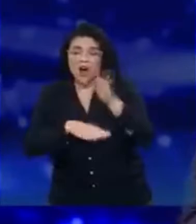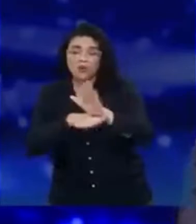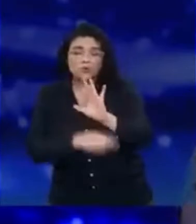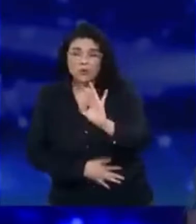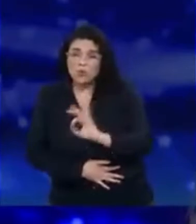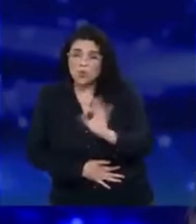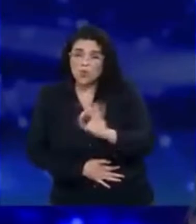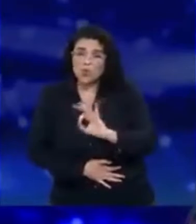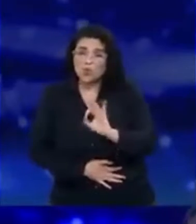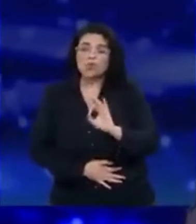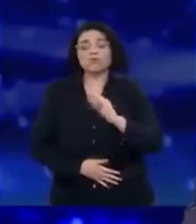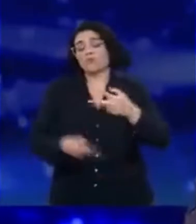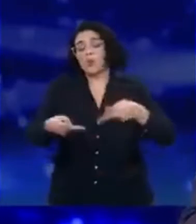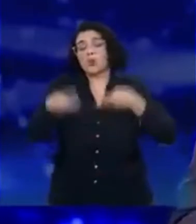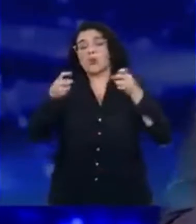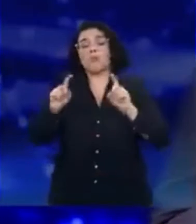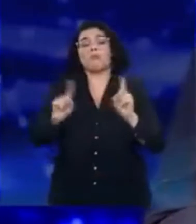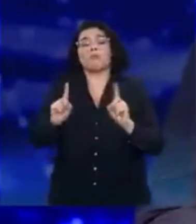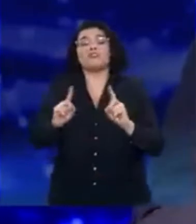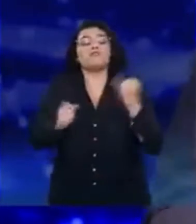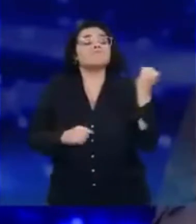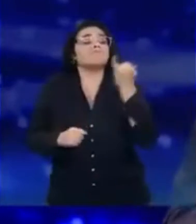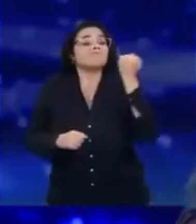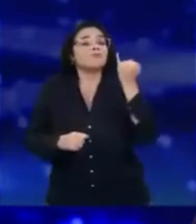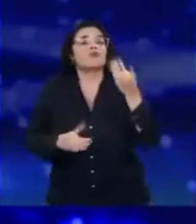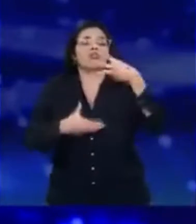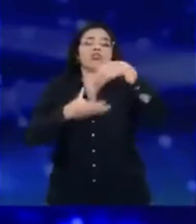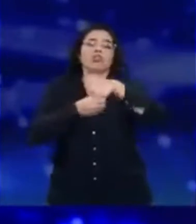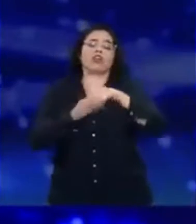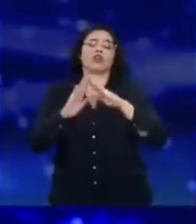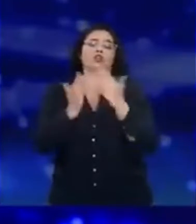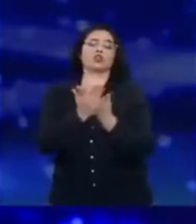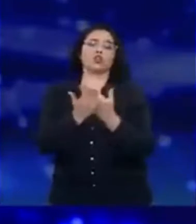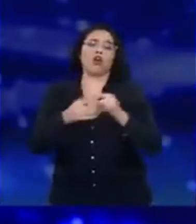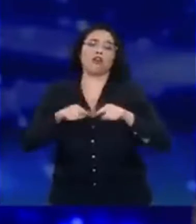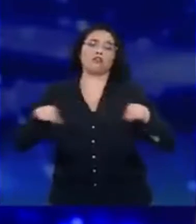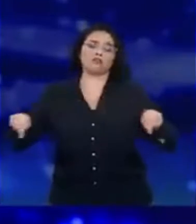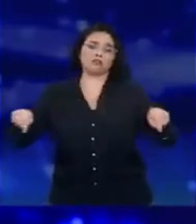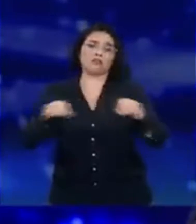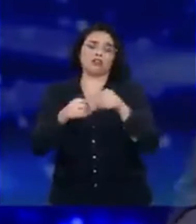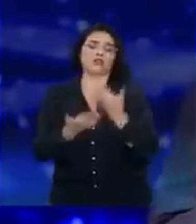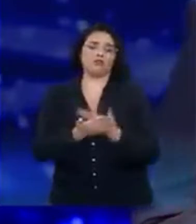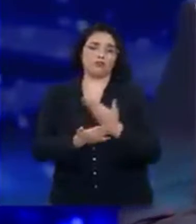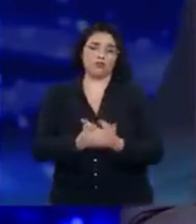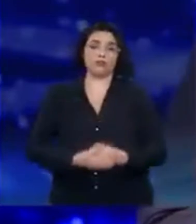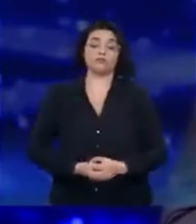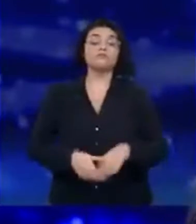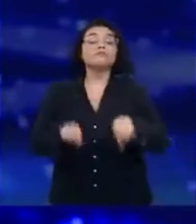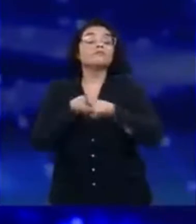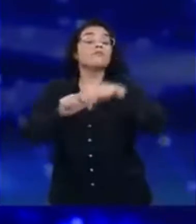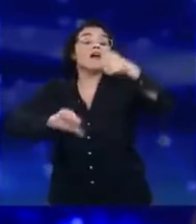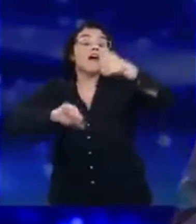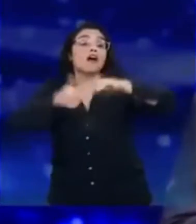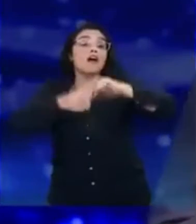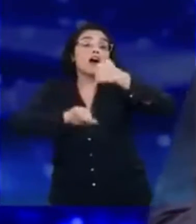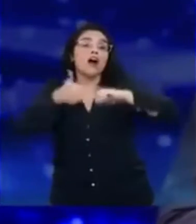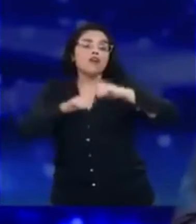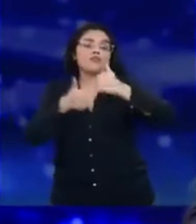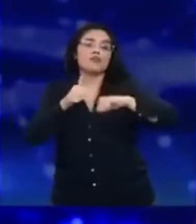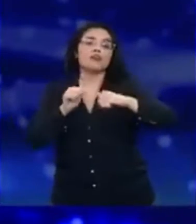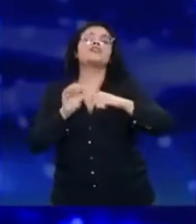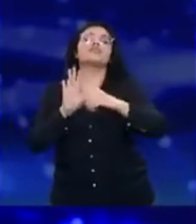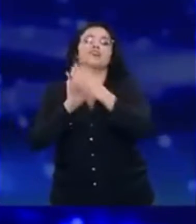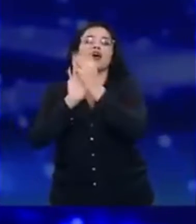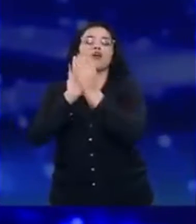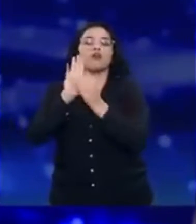ela não vai perceber a importância dos alunos ficarem dentro da sala de aula. A terceira coisa é a avaliação dos conteúdos que